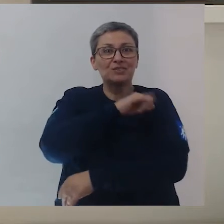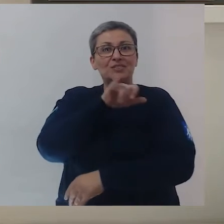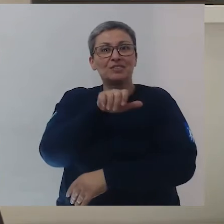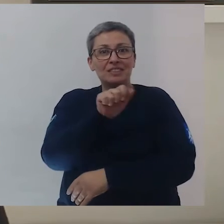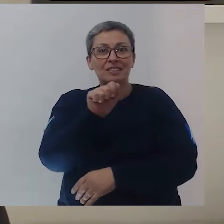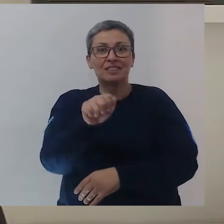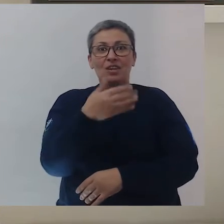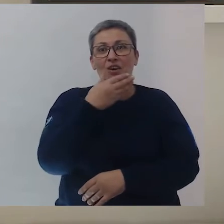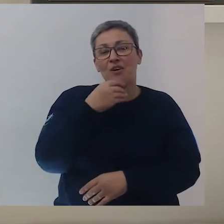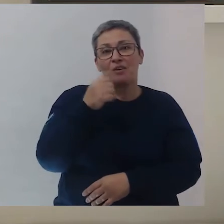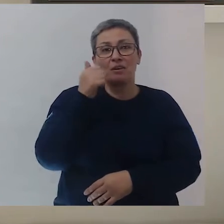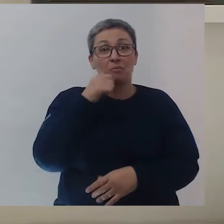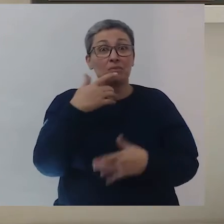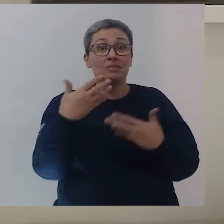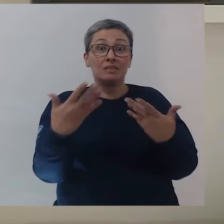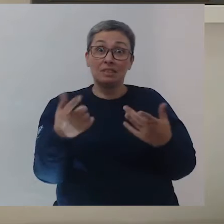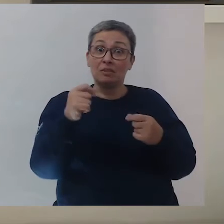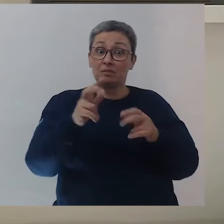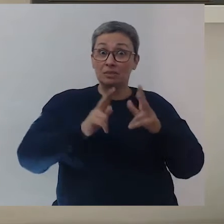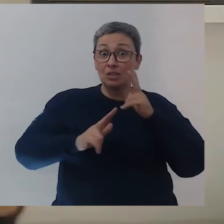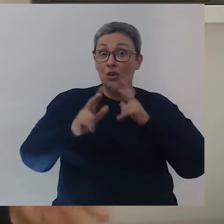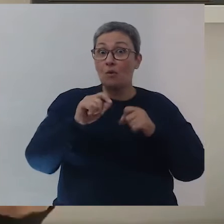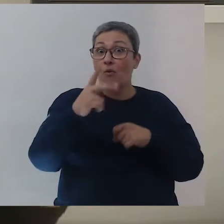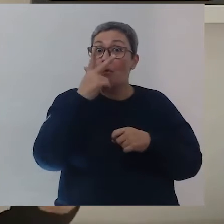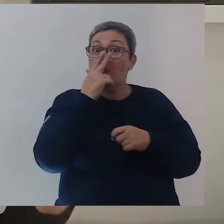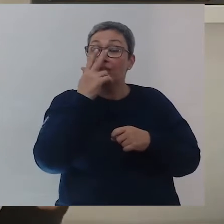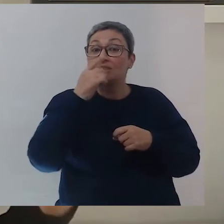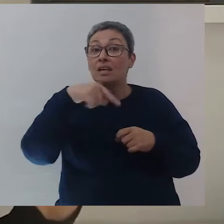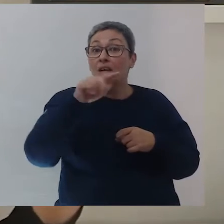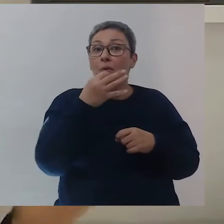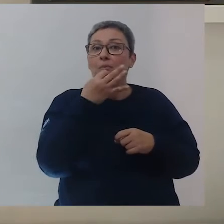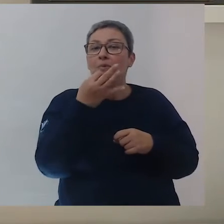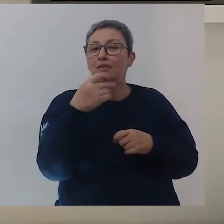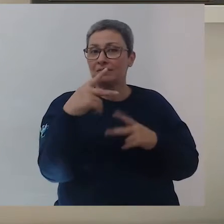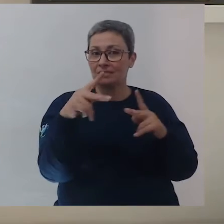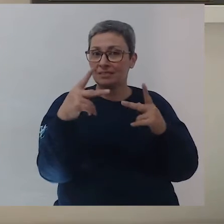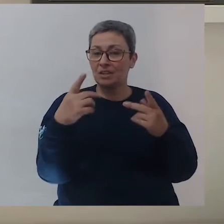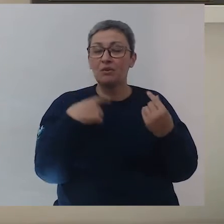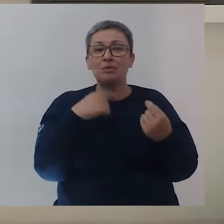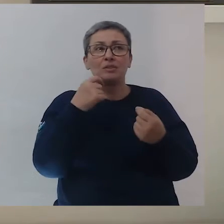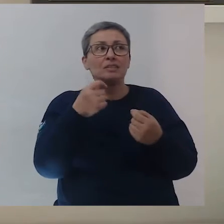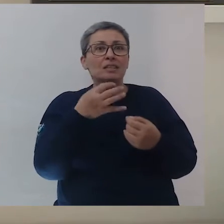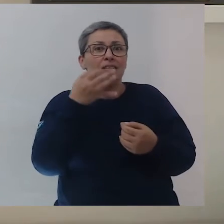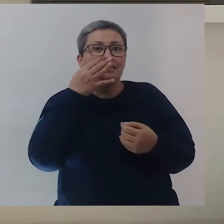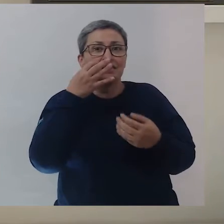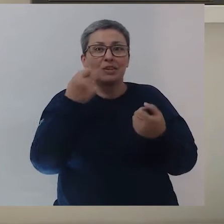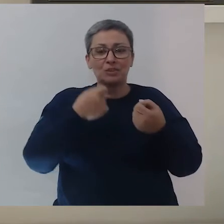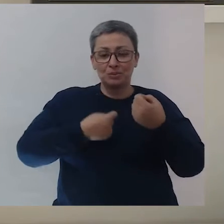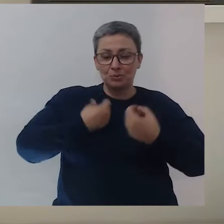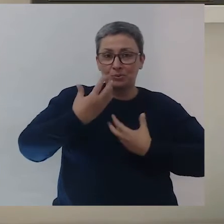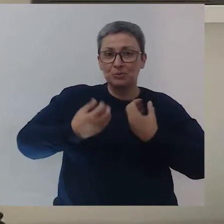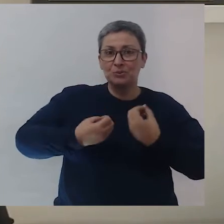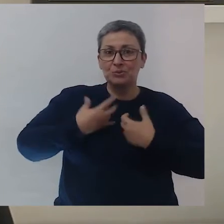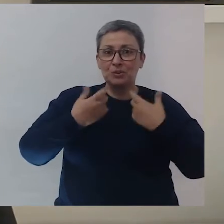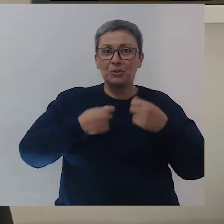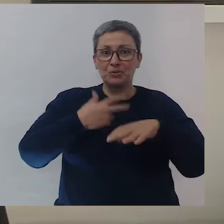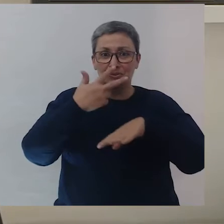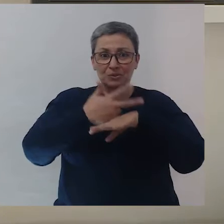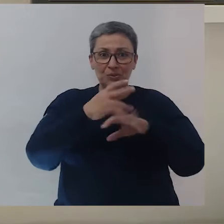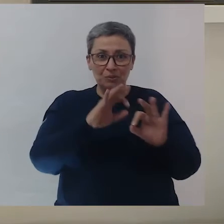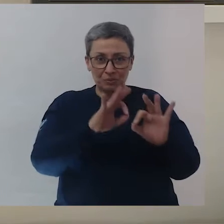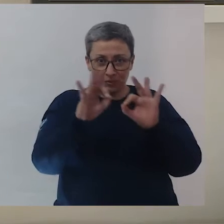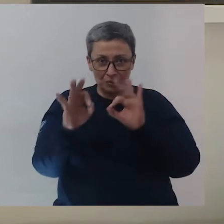EJA? Então, eu quero que vocês me digam o que vocês acharam, né? Desses depoimentos que vocês assistiram aí no vídeo.